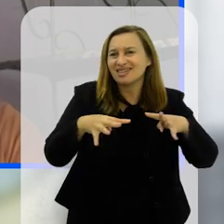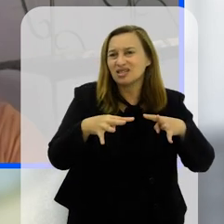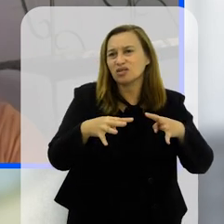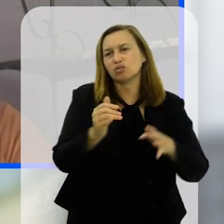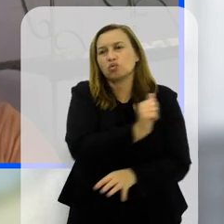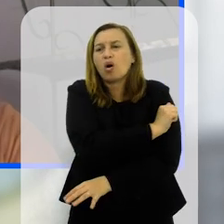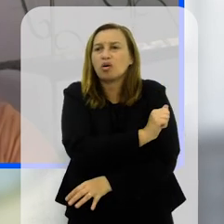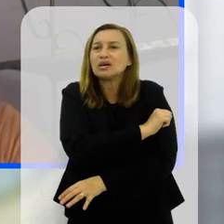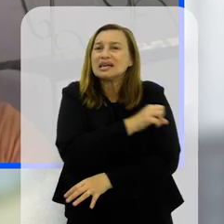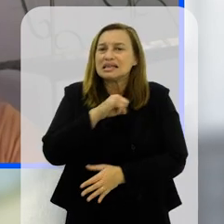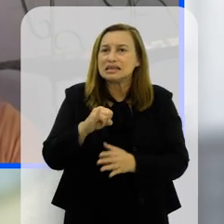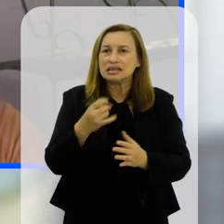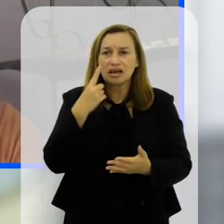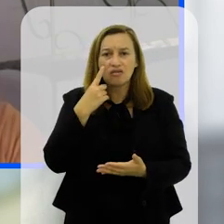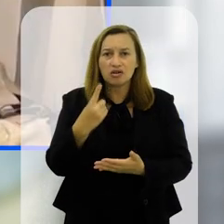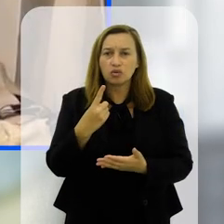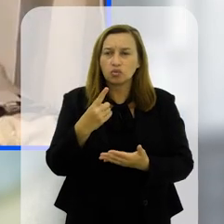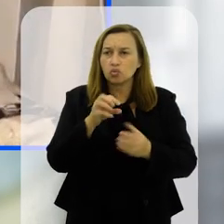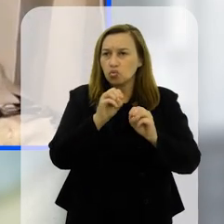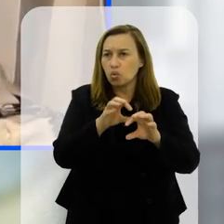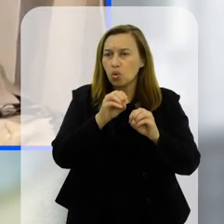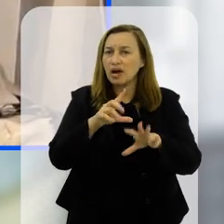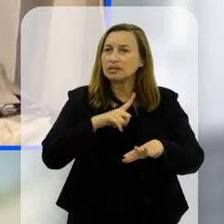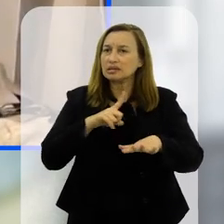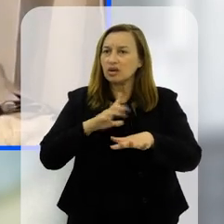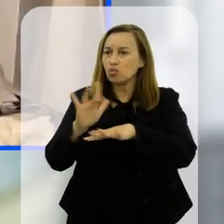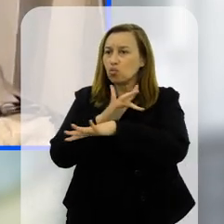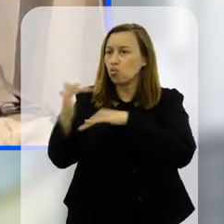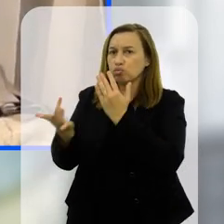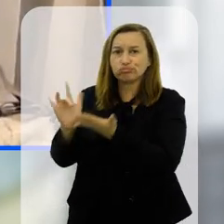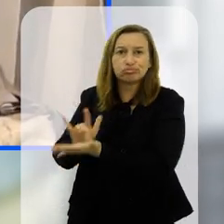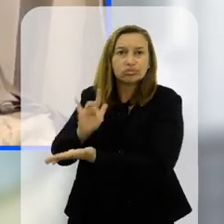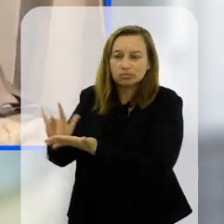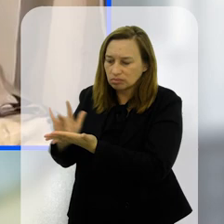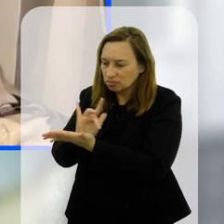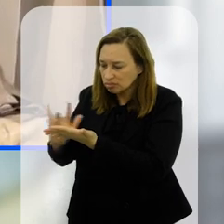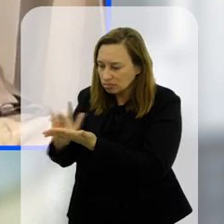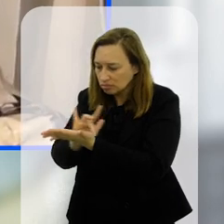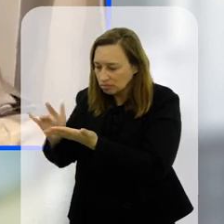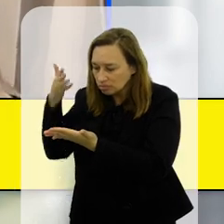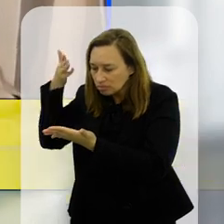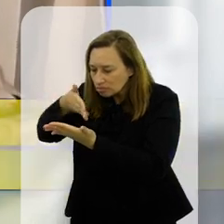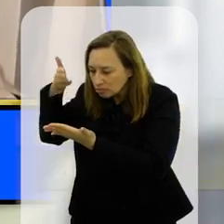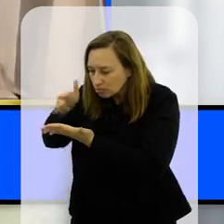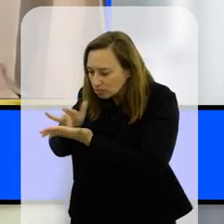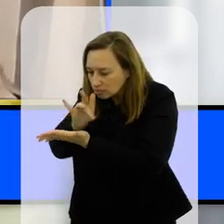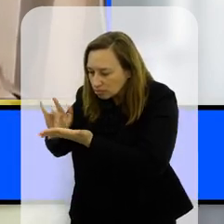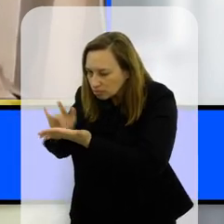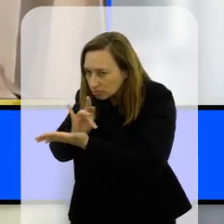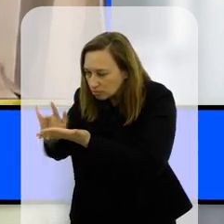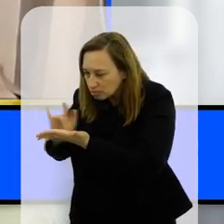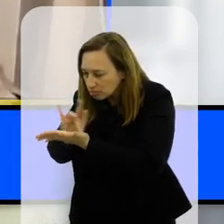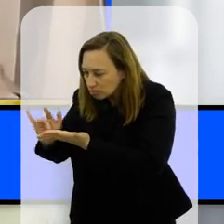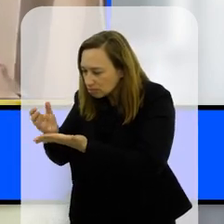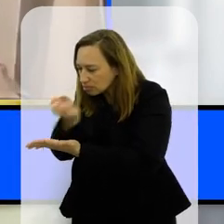atenção dos alunos né se o aluno tá assistindo uma aula e ele tem uma rede social se ele tá com o celular na mão obviamente que ele vai mexer